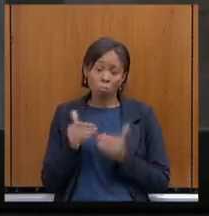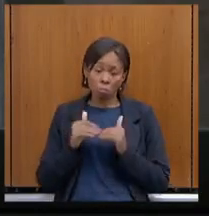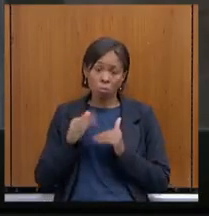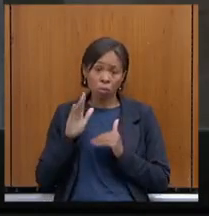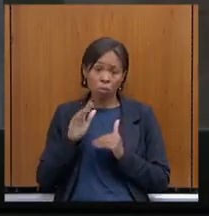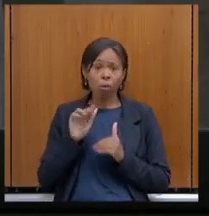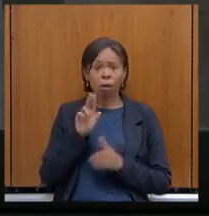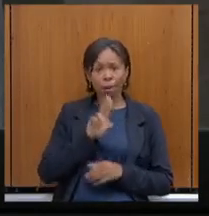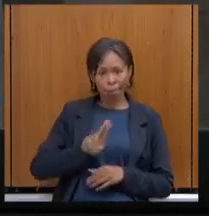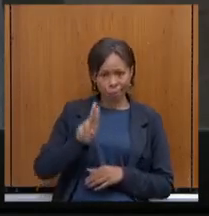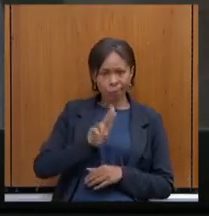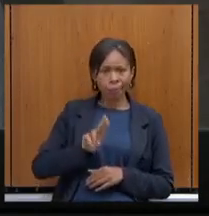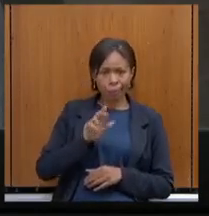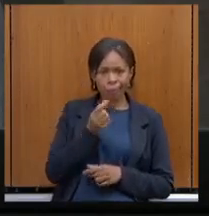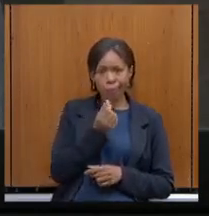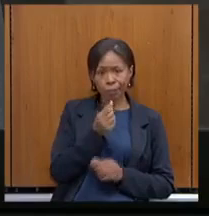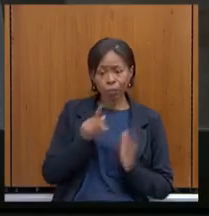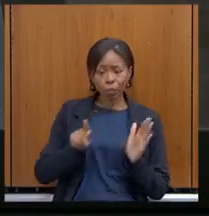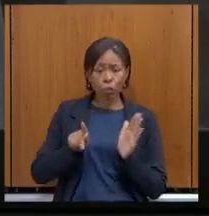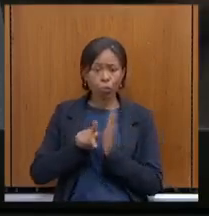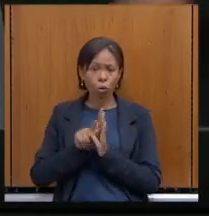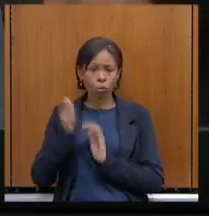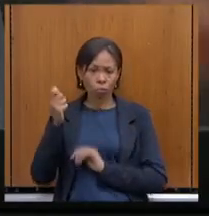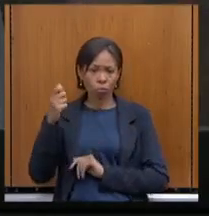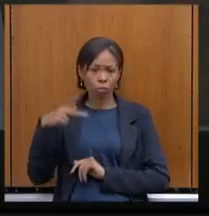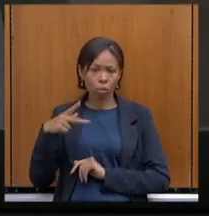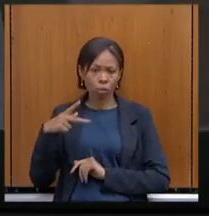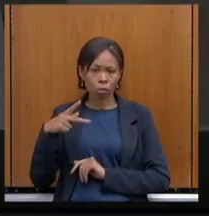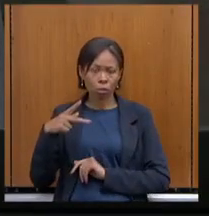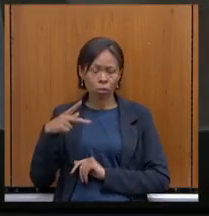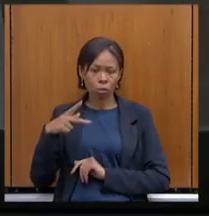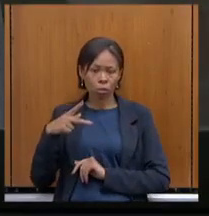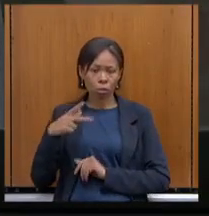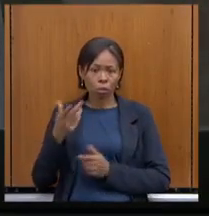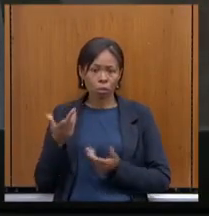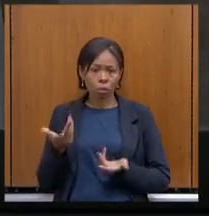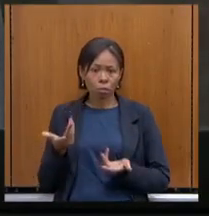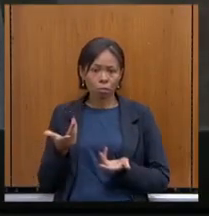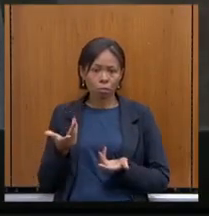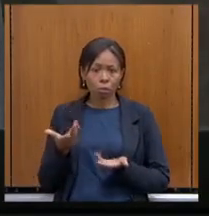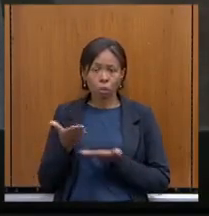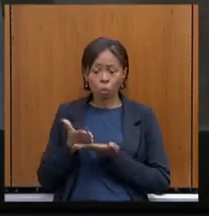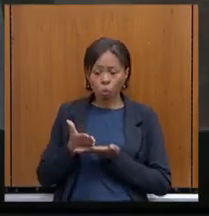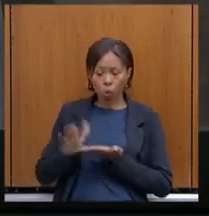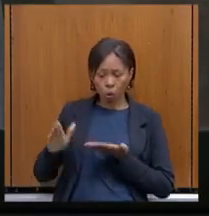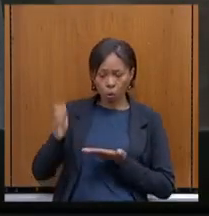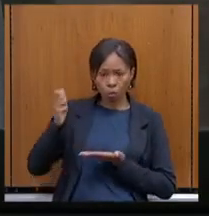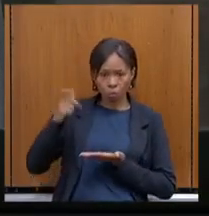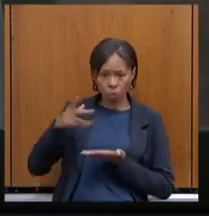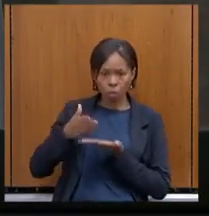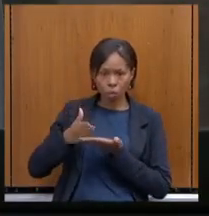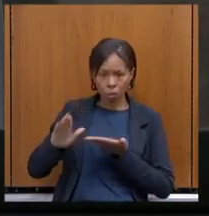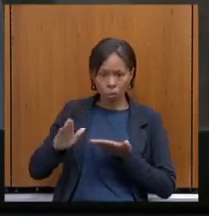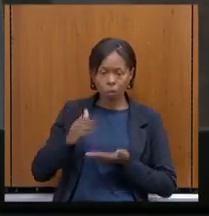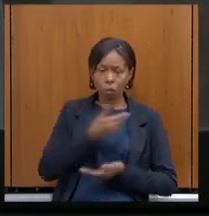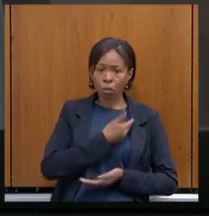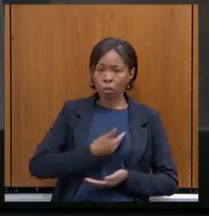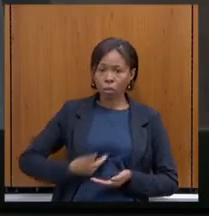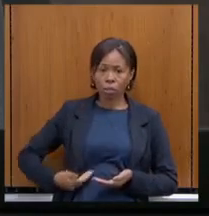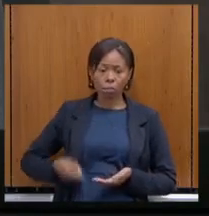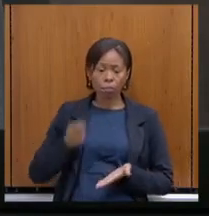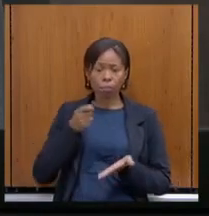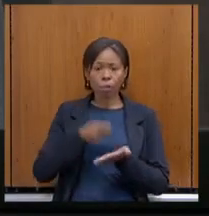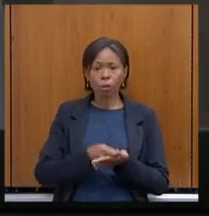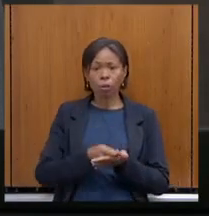inativos. Com a exclusão dos inativos, o Estado sequer atingiu o mínimo de investimento em educação